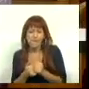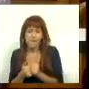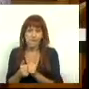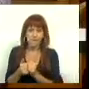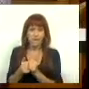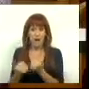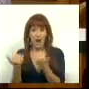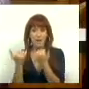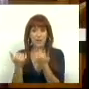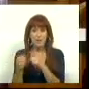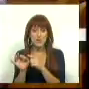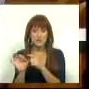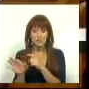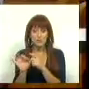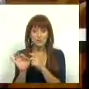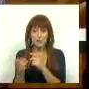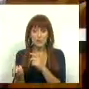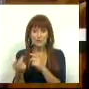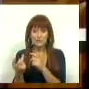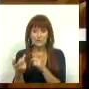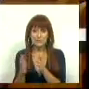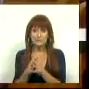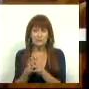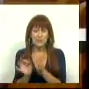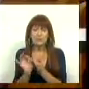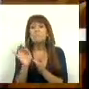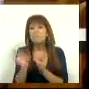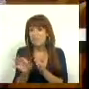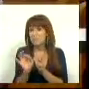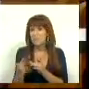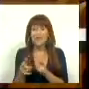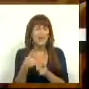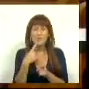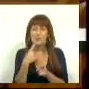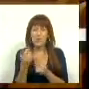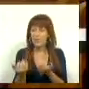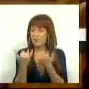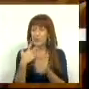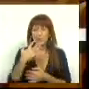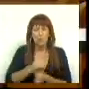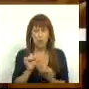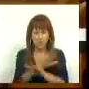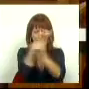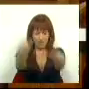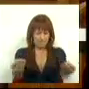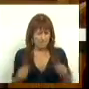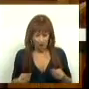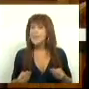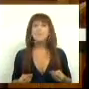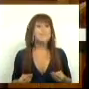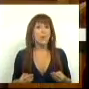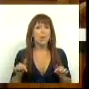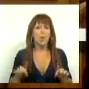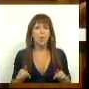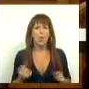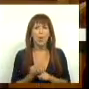a informação tem-nos chegado, permita-me a expressão, às pingas e não de uma forma completamente clara, aliás, há hoje